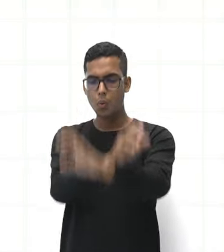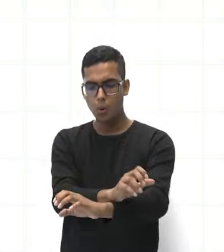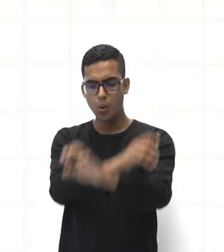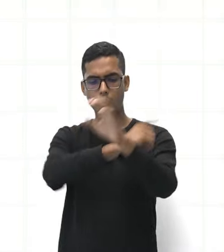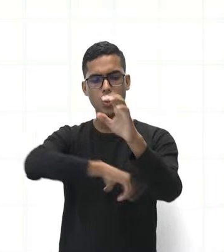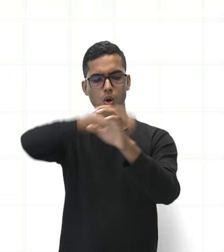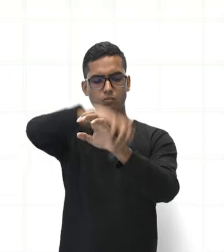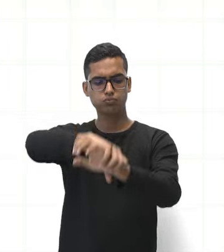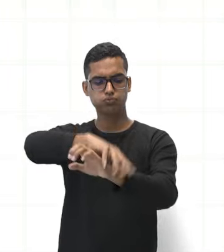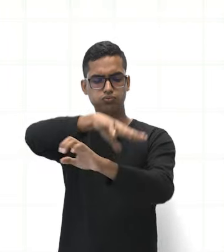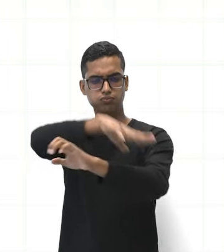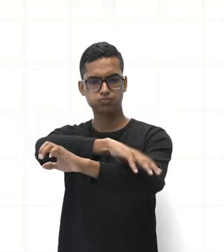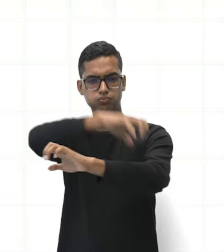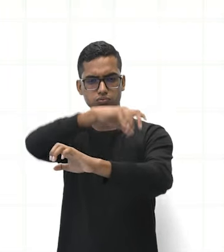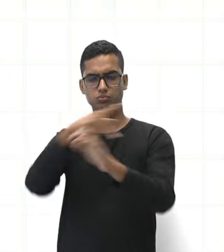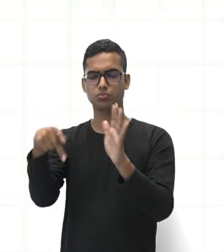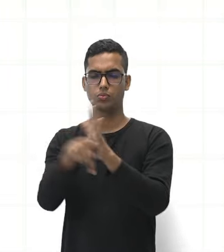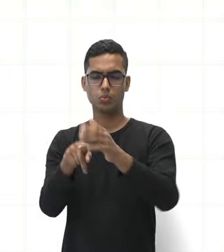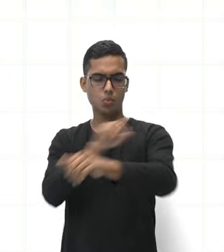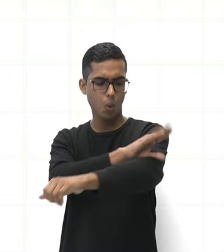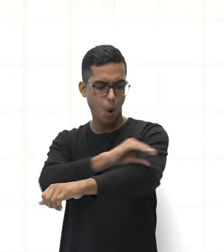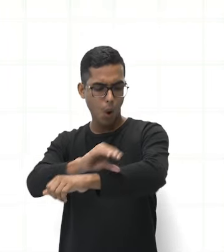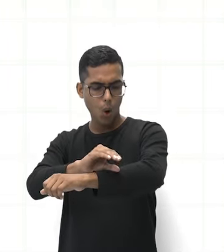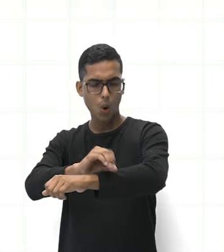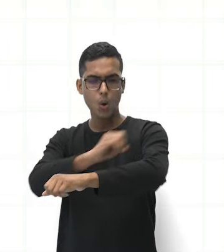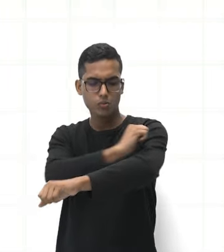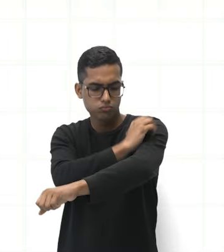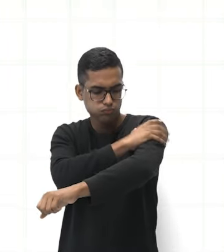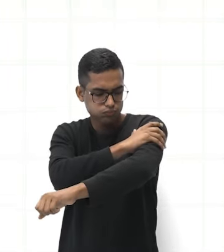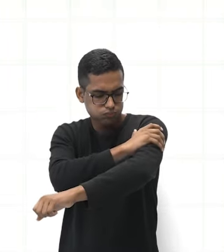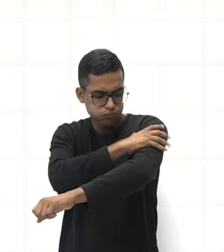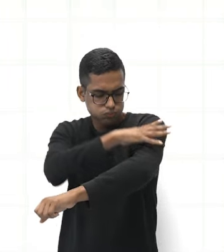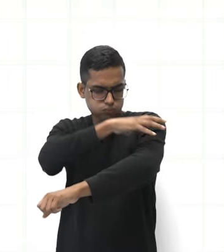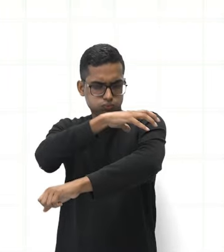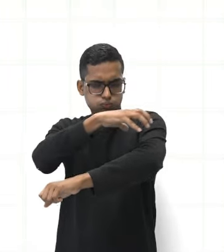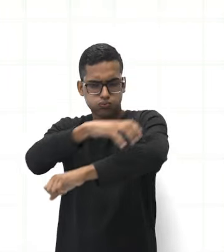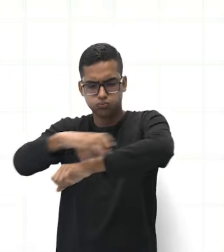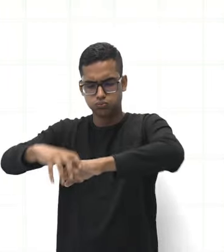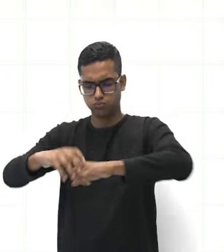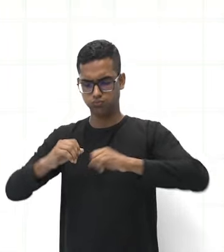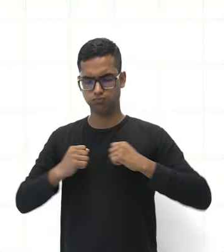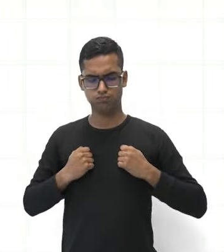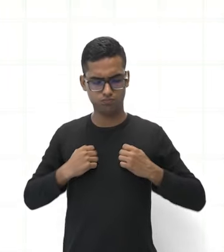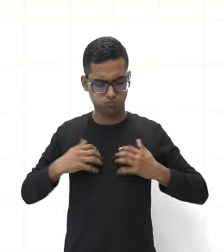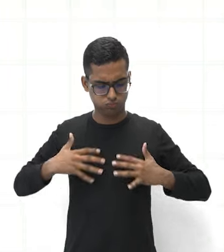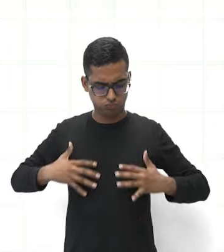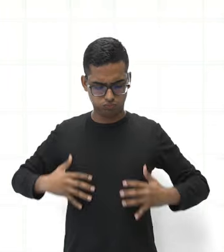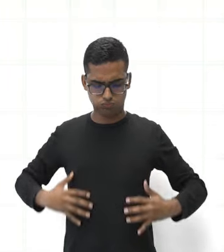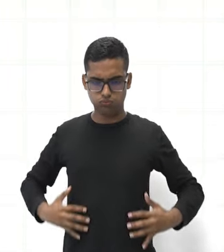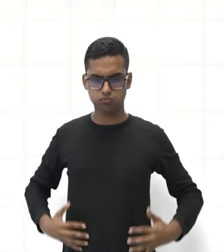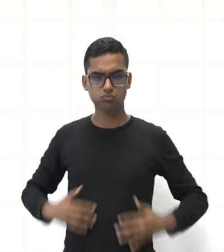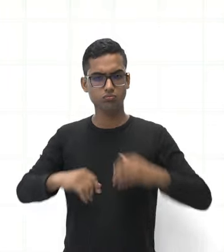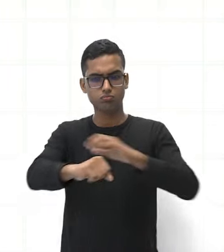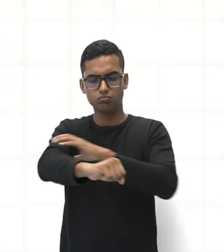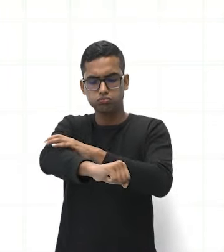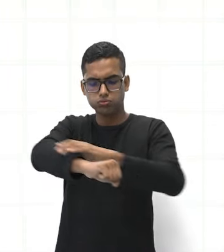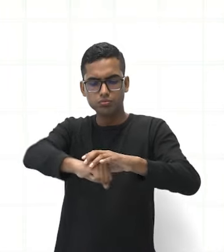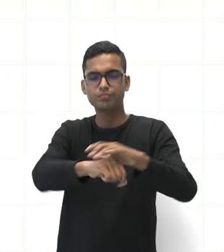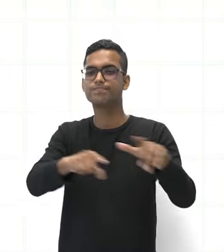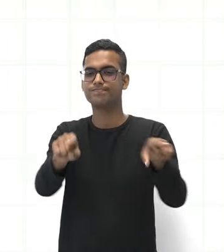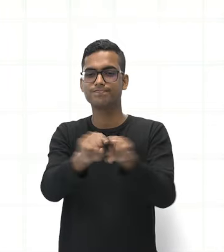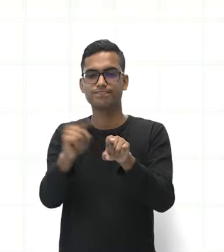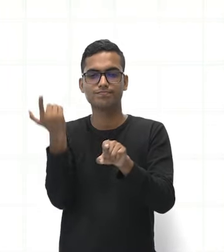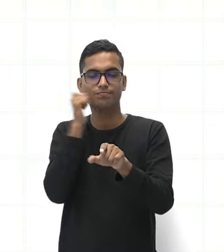o músculo vai e preenche e para dar movimento nas nossas